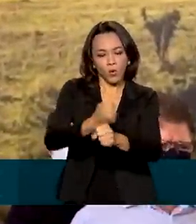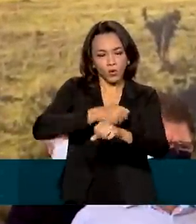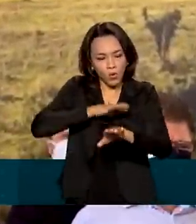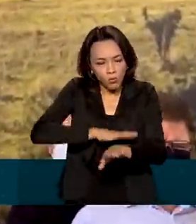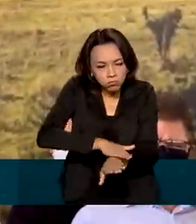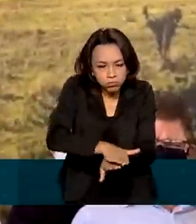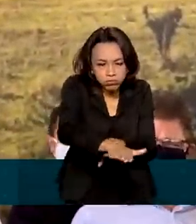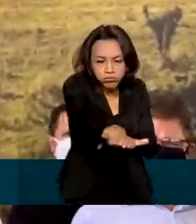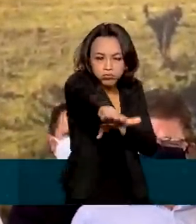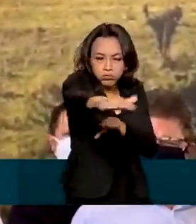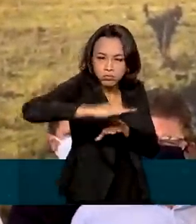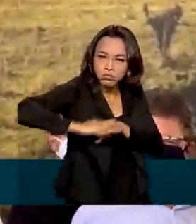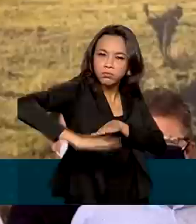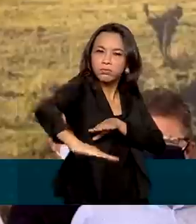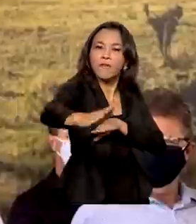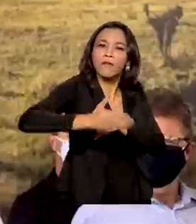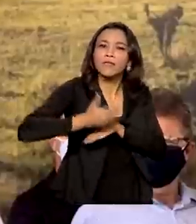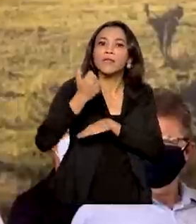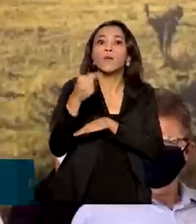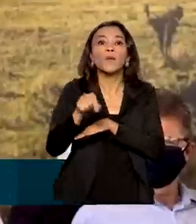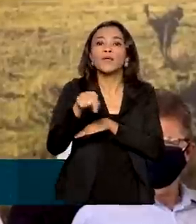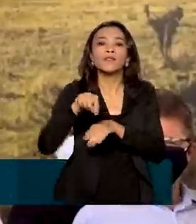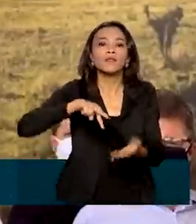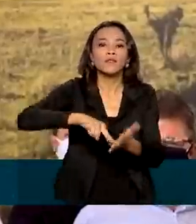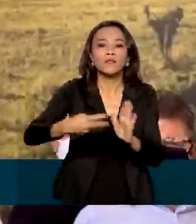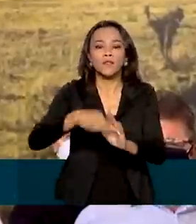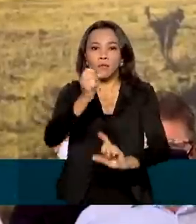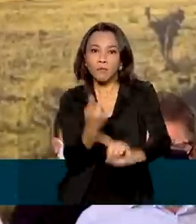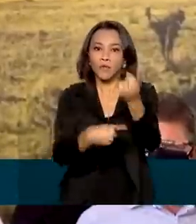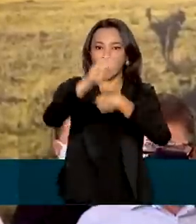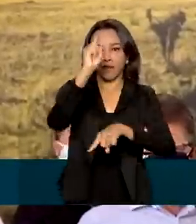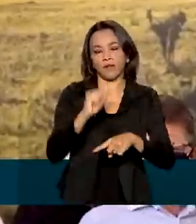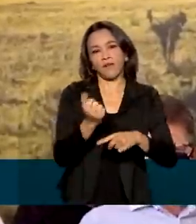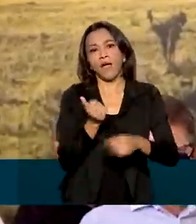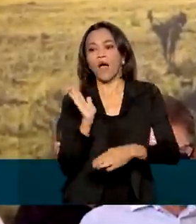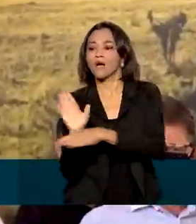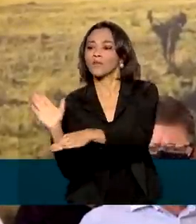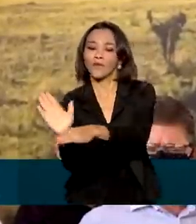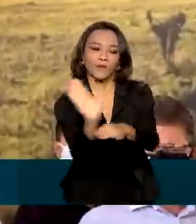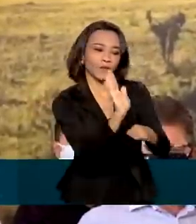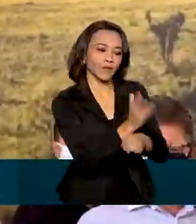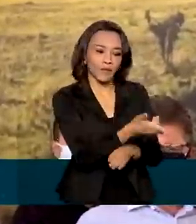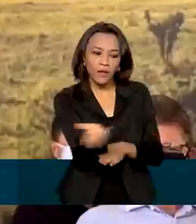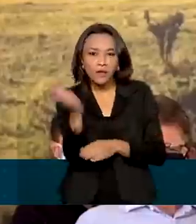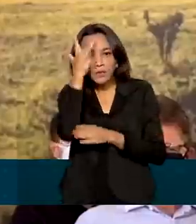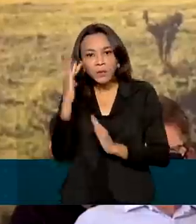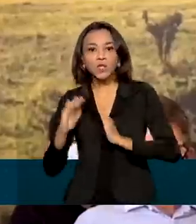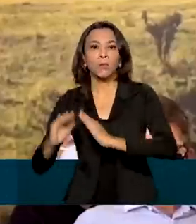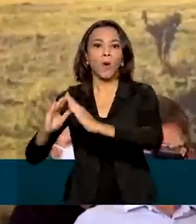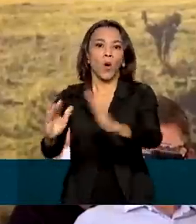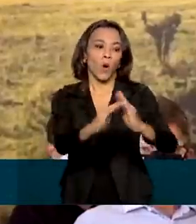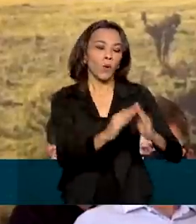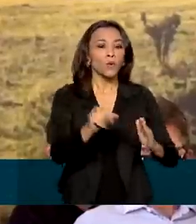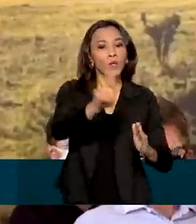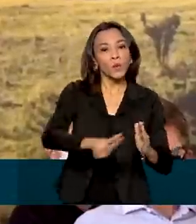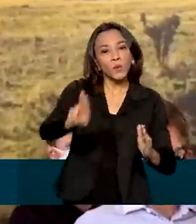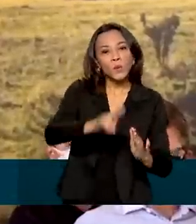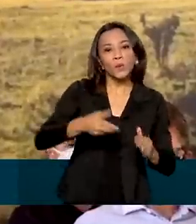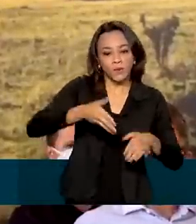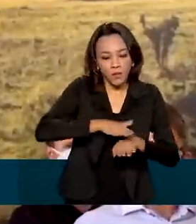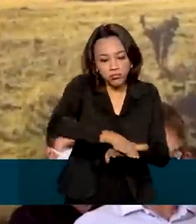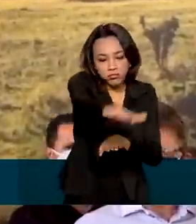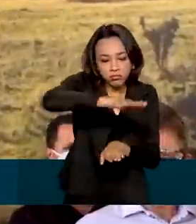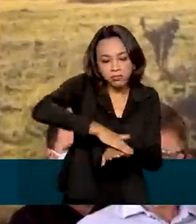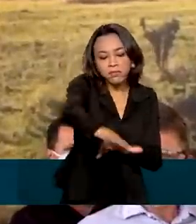A gente vai facilitar a vida daqueles que aqui exploram a atividade econômica, que tentam trazer emprego, que